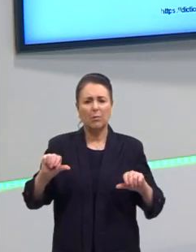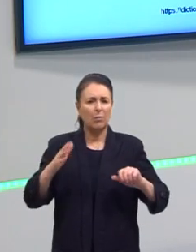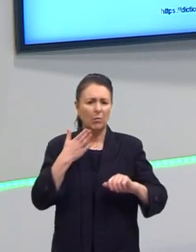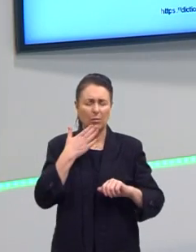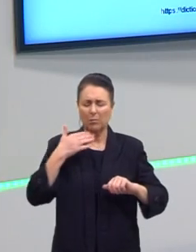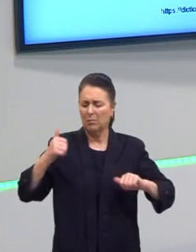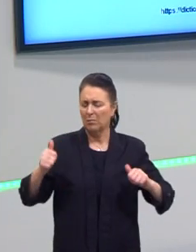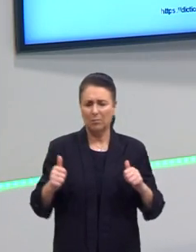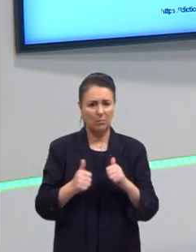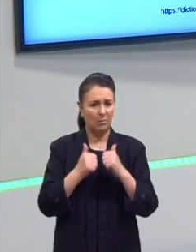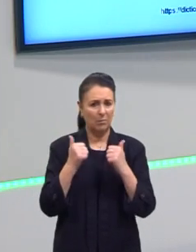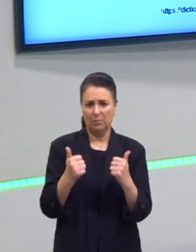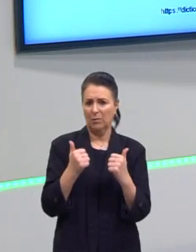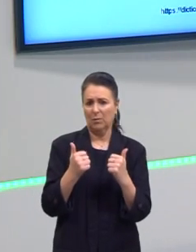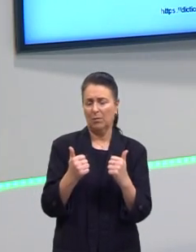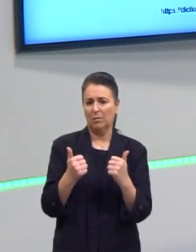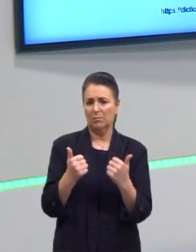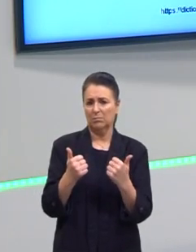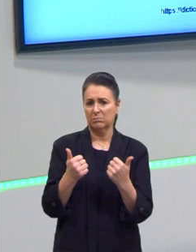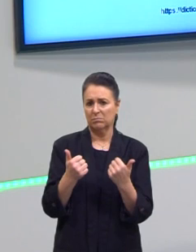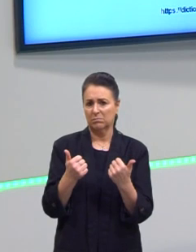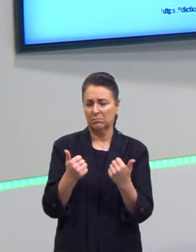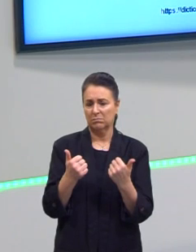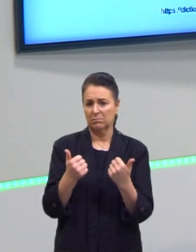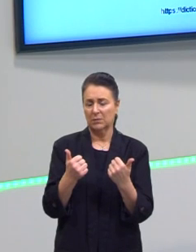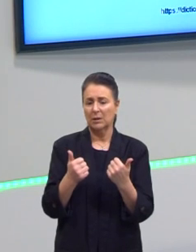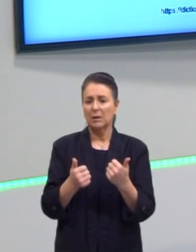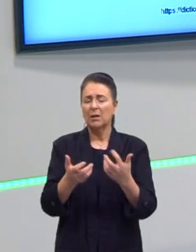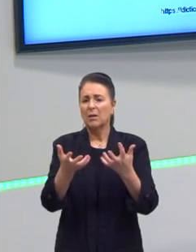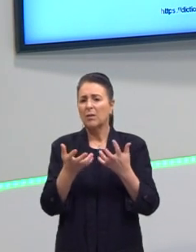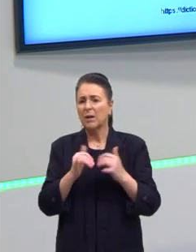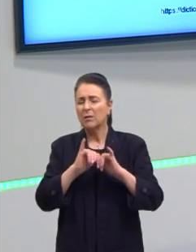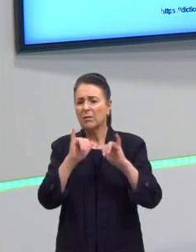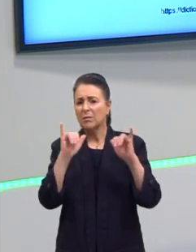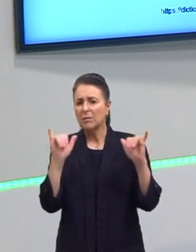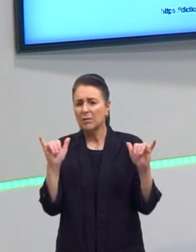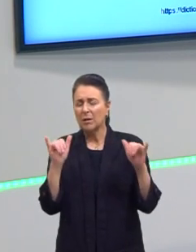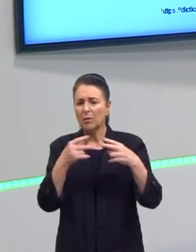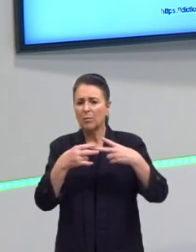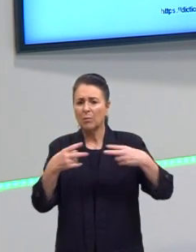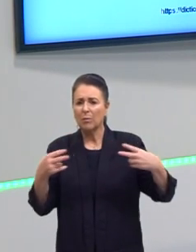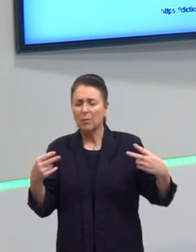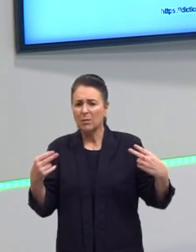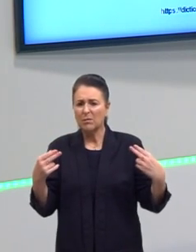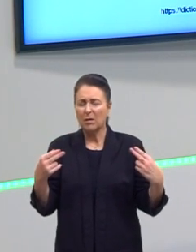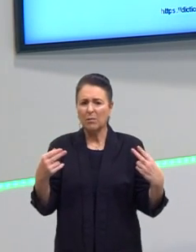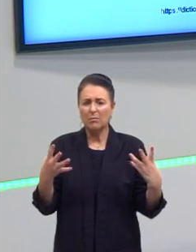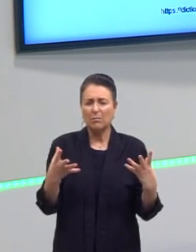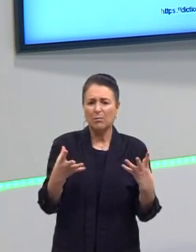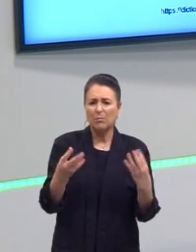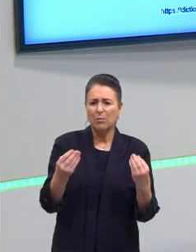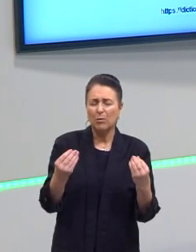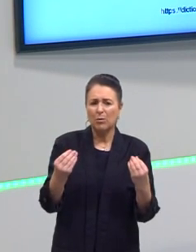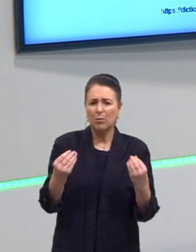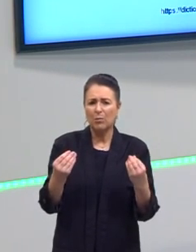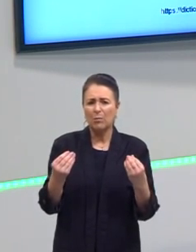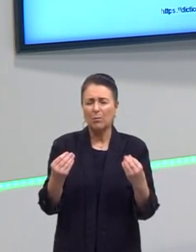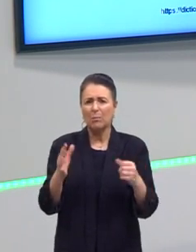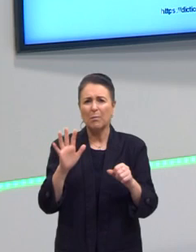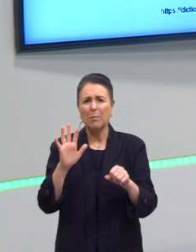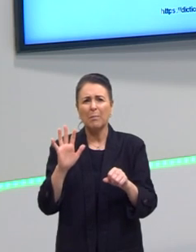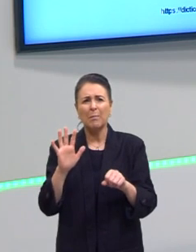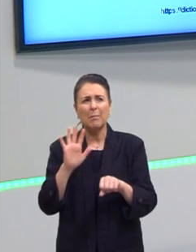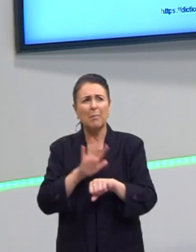coisa muito melhor, é uma coisa much better. Eu quero dizer que é uma coisa que está muito mais cheio,